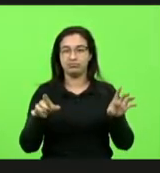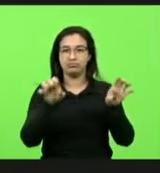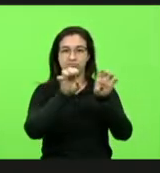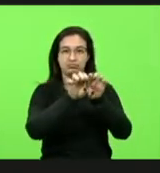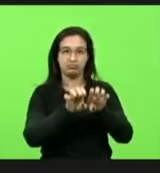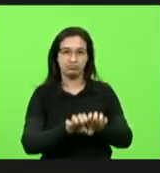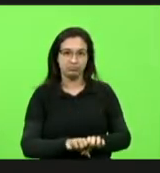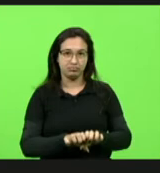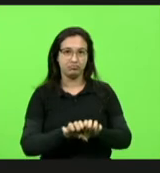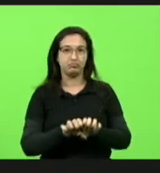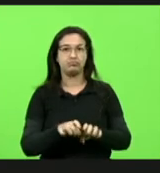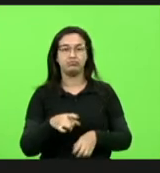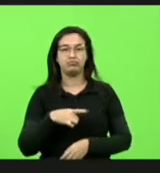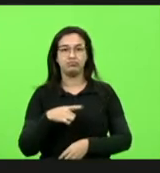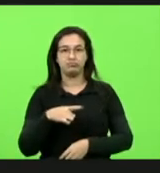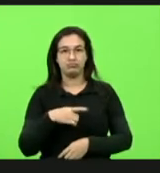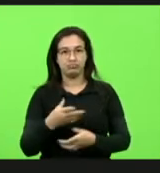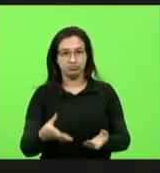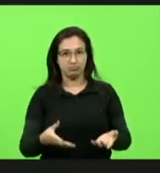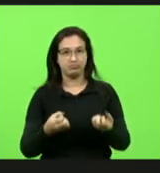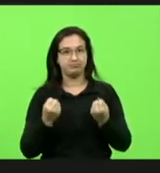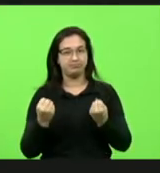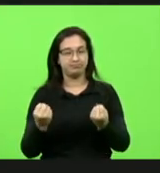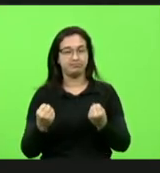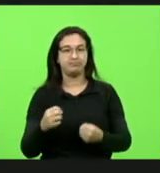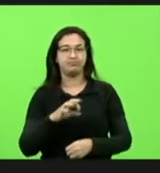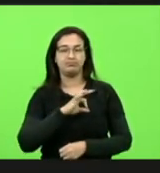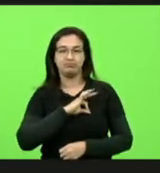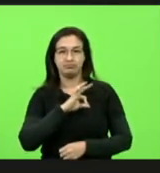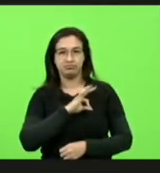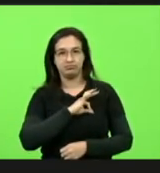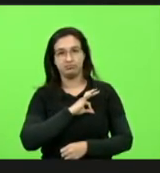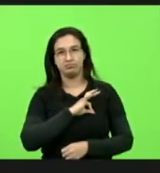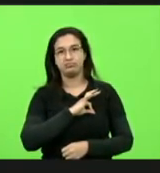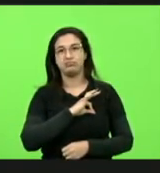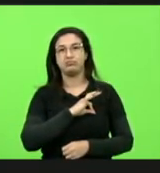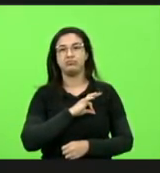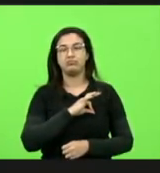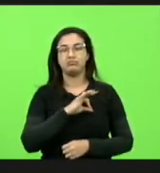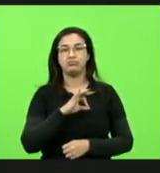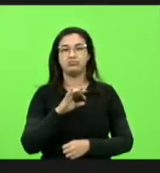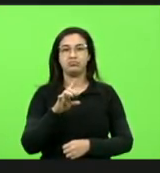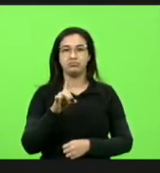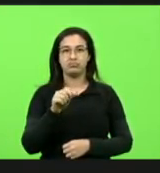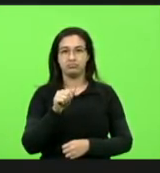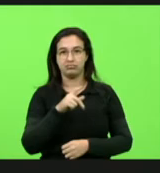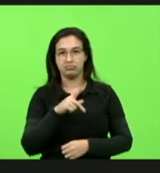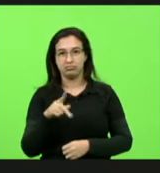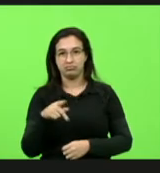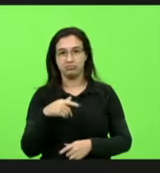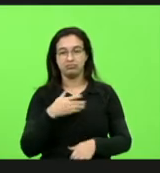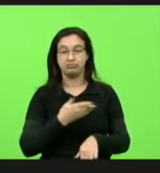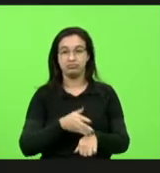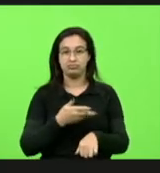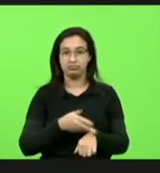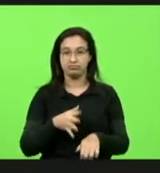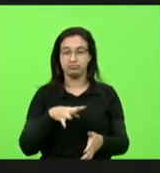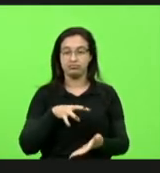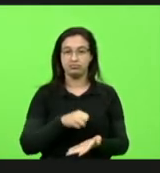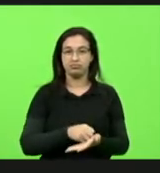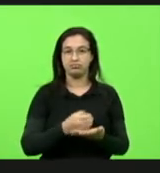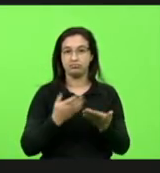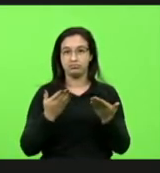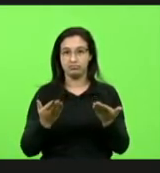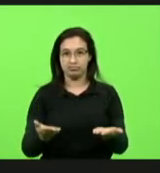significativa, as forças de segurança militar, polícia civil. Agentes no DEAP, então, fazem esses treinamentos lá, então, registro aqui, né,